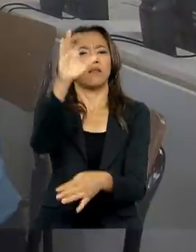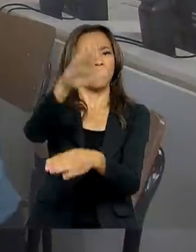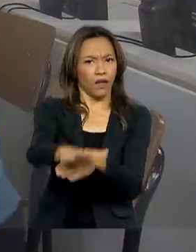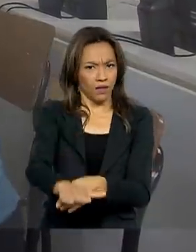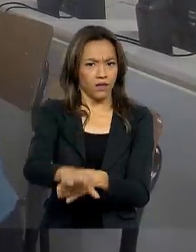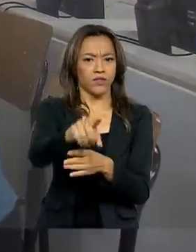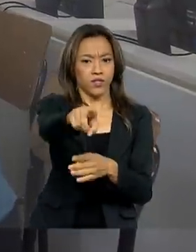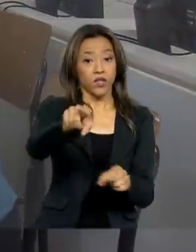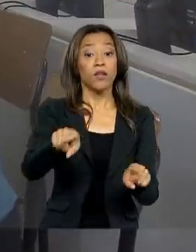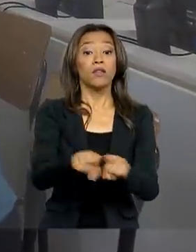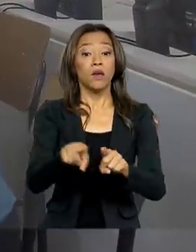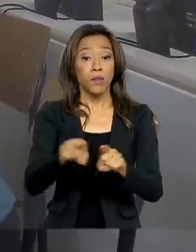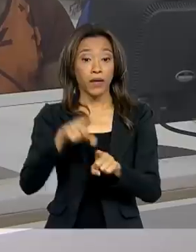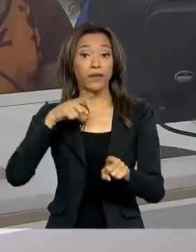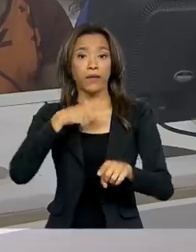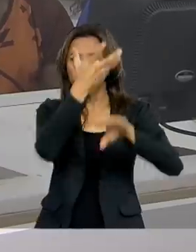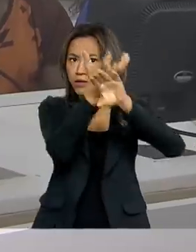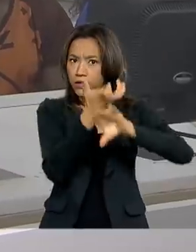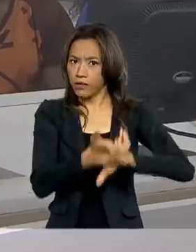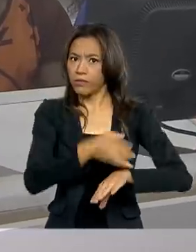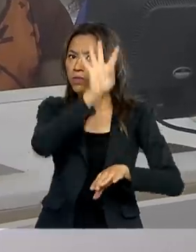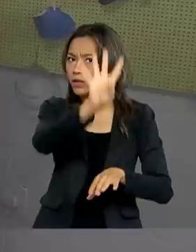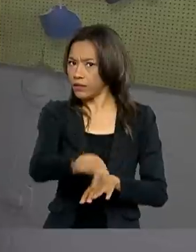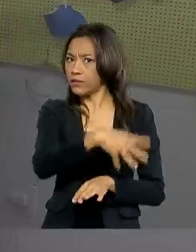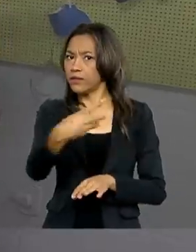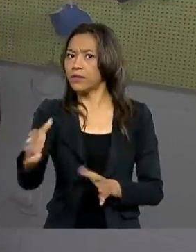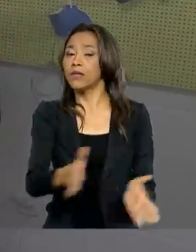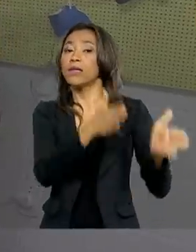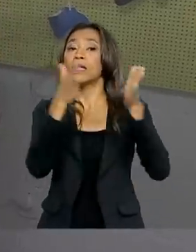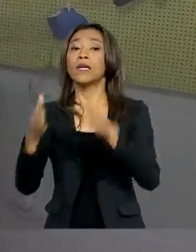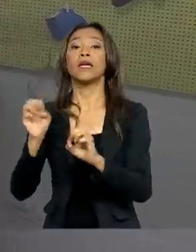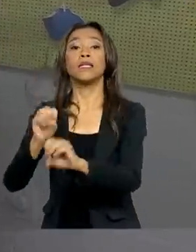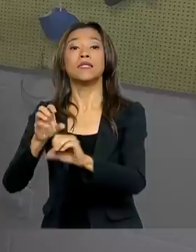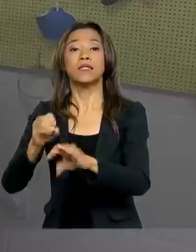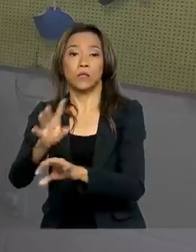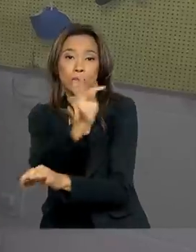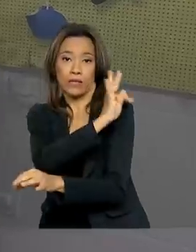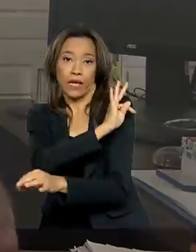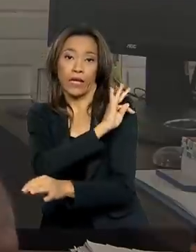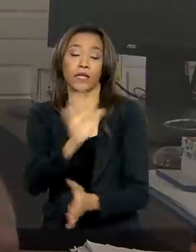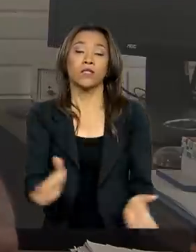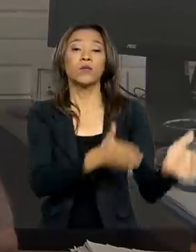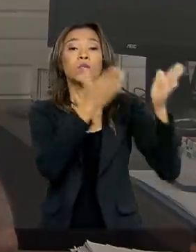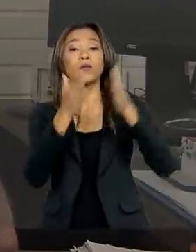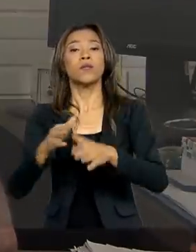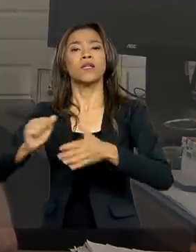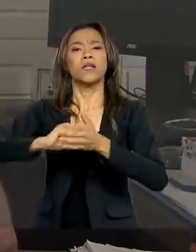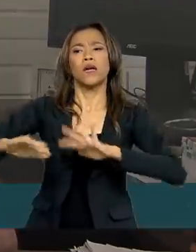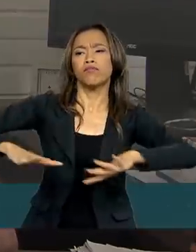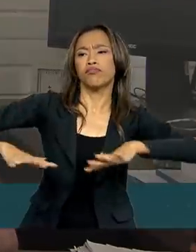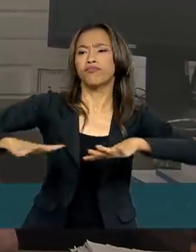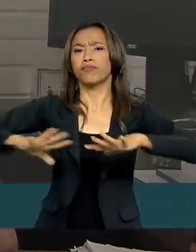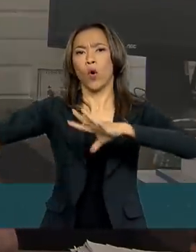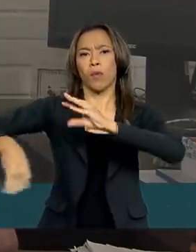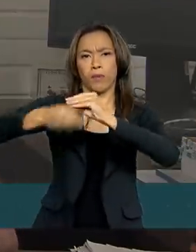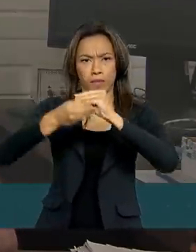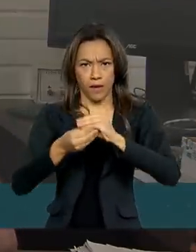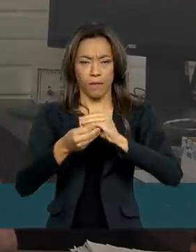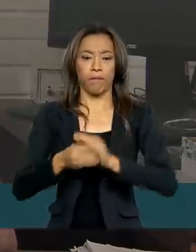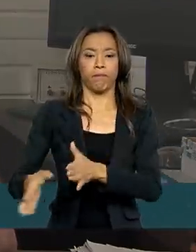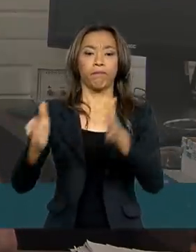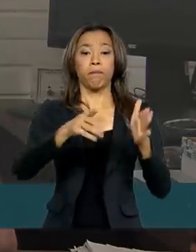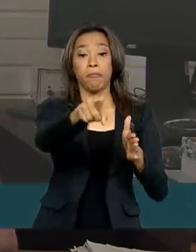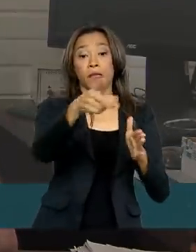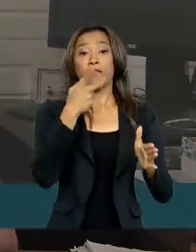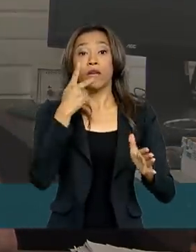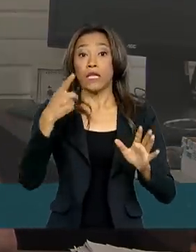além das aulas com as matérias básicas, tem ensino técnico e atividades complementares. Tem projeto empresa, que é um projeto de empreendedorismo,